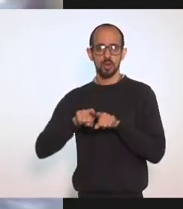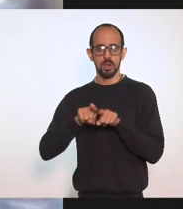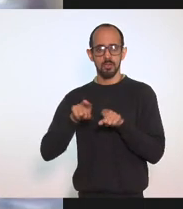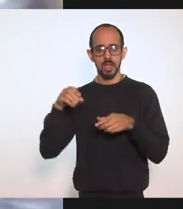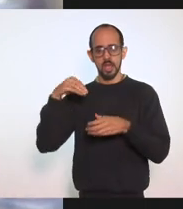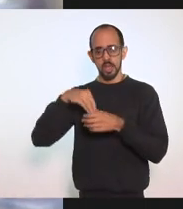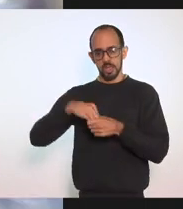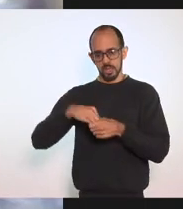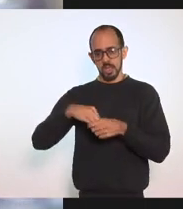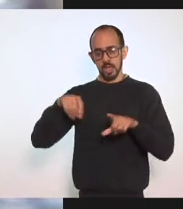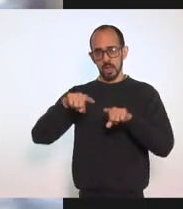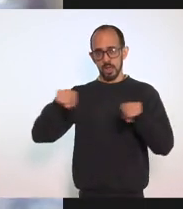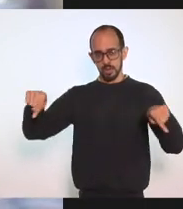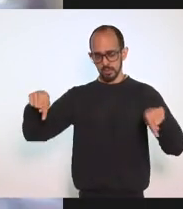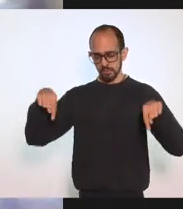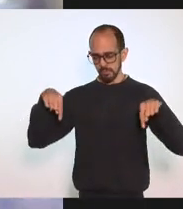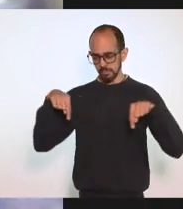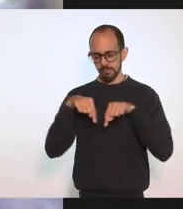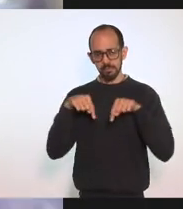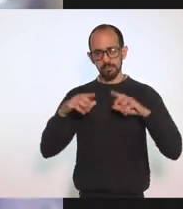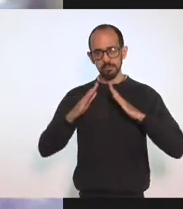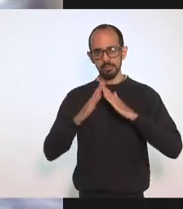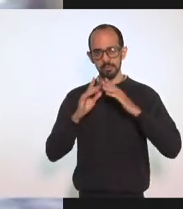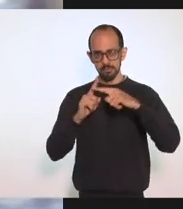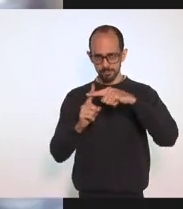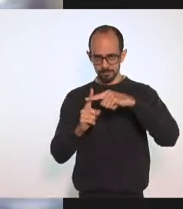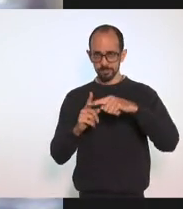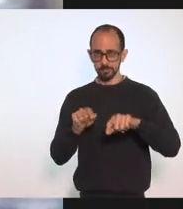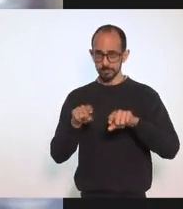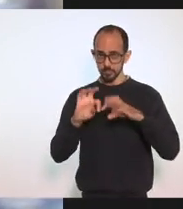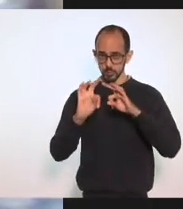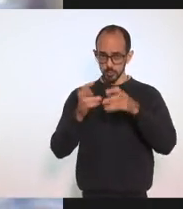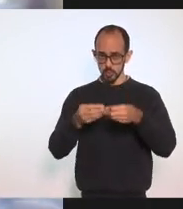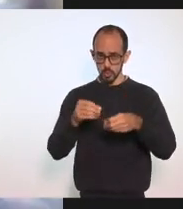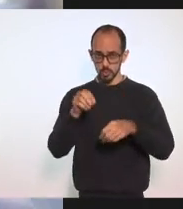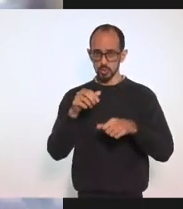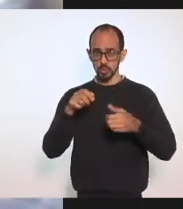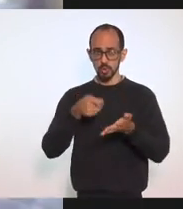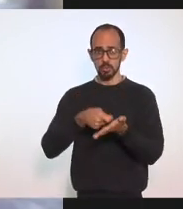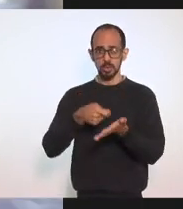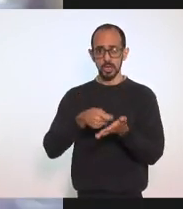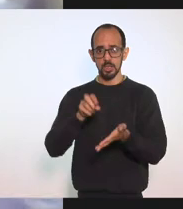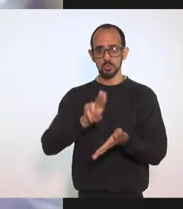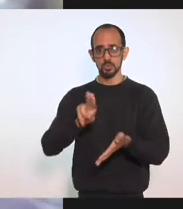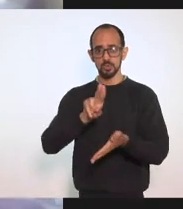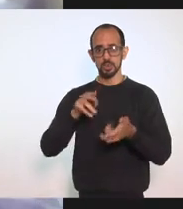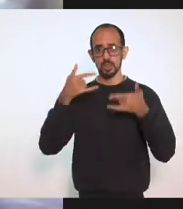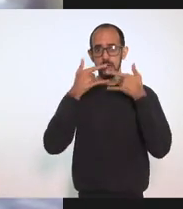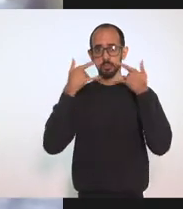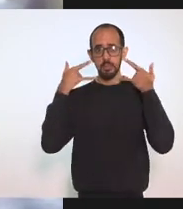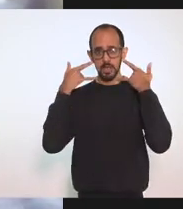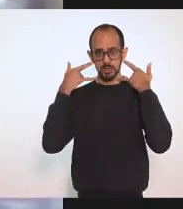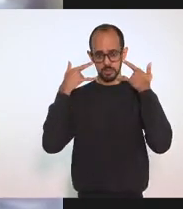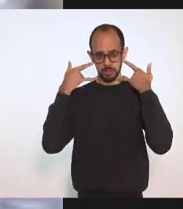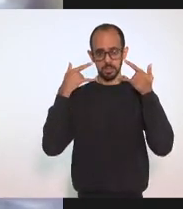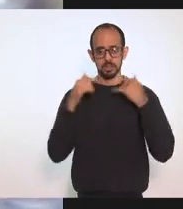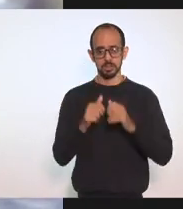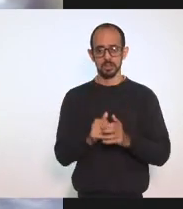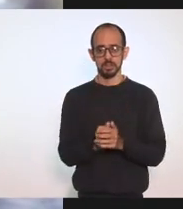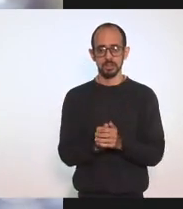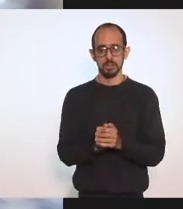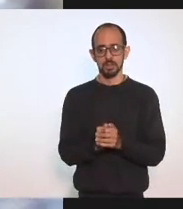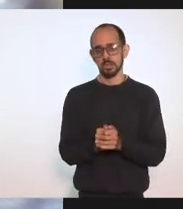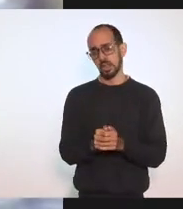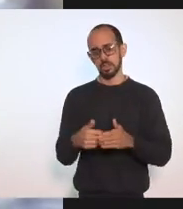salas Banheiros Em todo lugar Todo mundo É obrigado A usar máscara Em todo lugar Transitando No